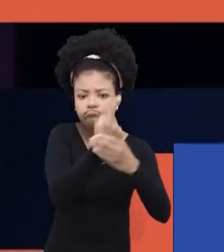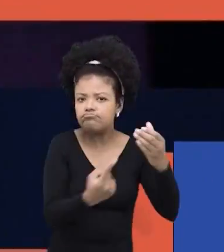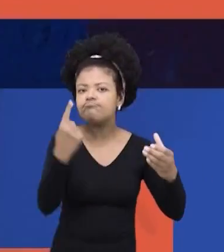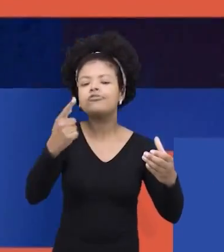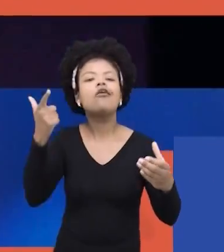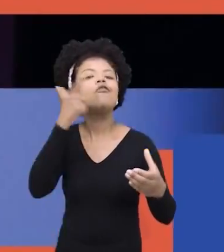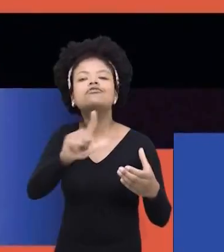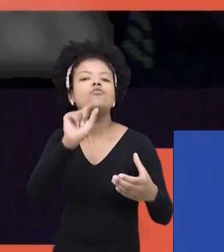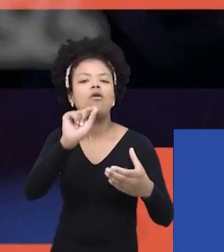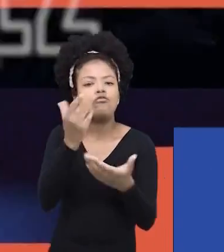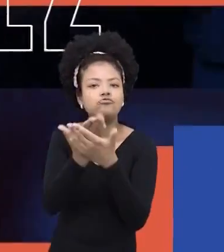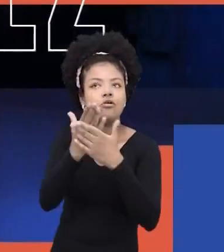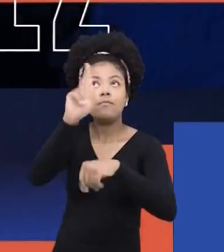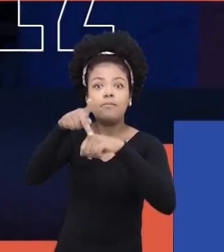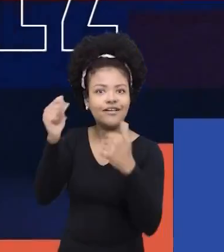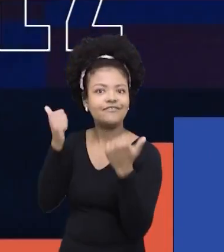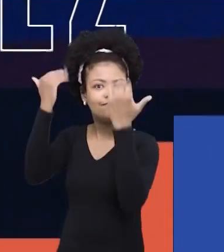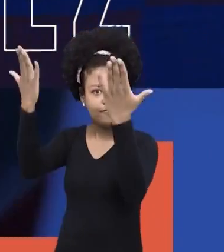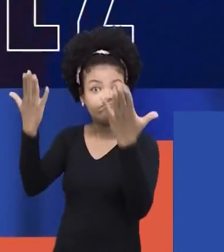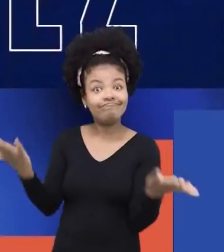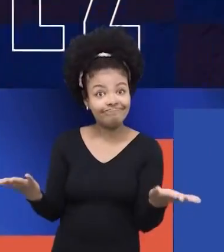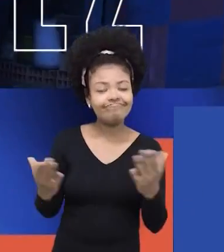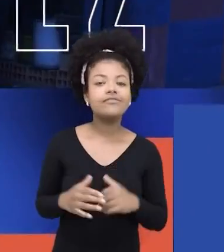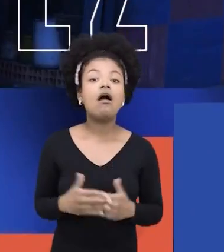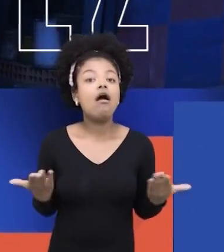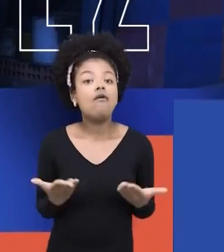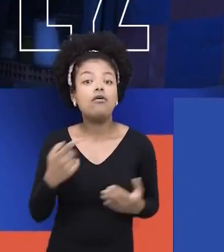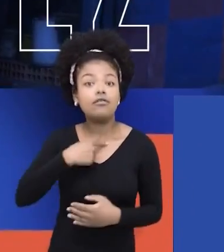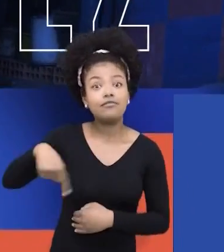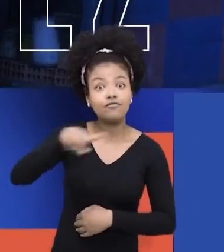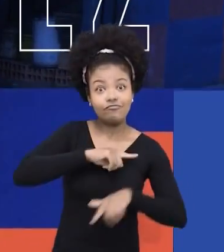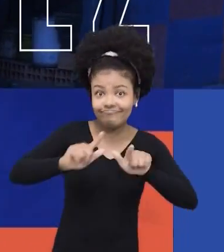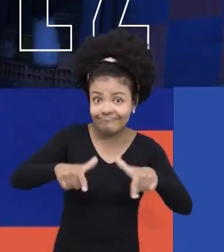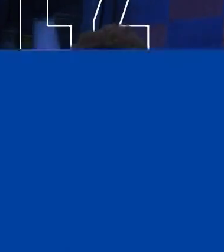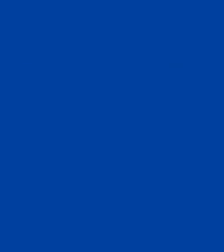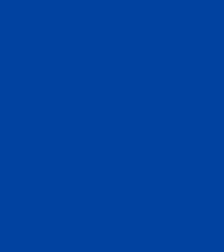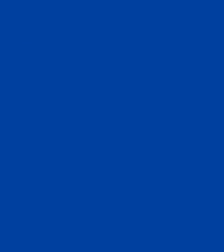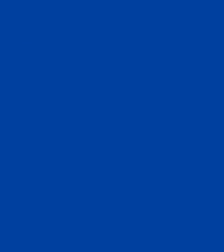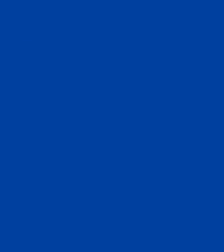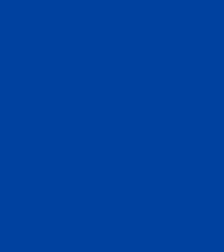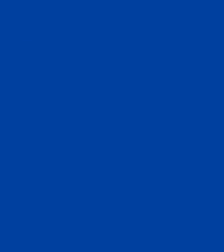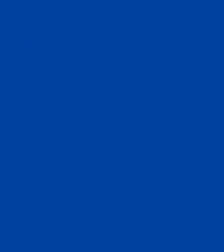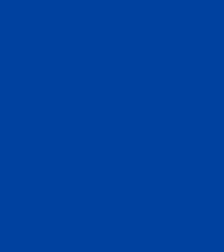escola faça intercâmbio fora do país. Agora é a nossa vez.